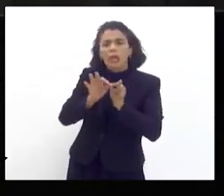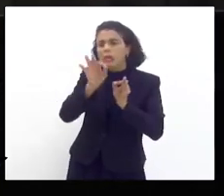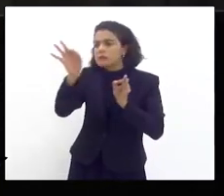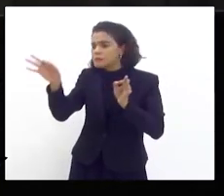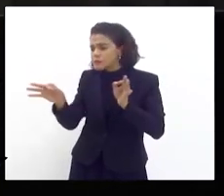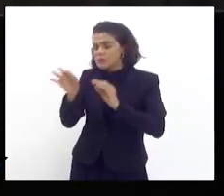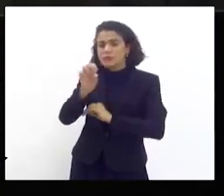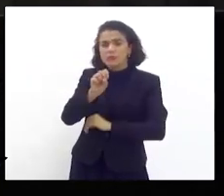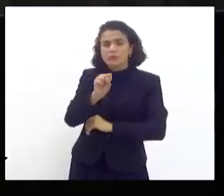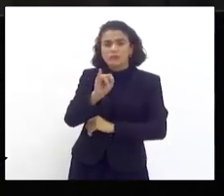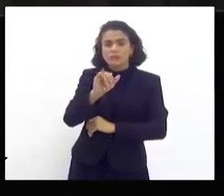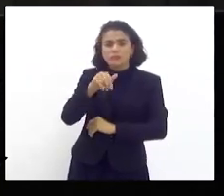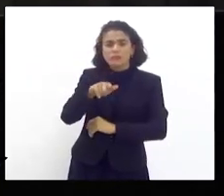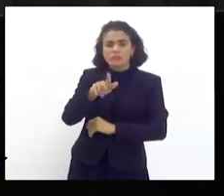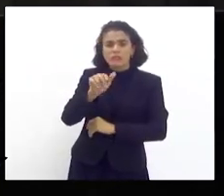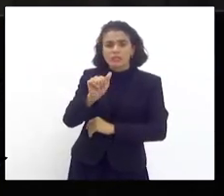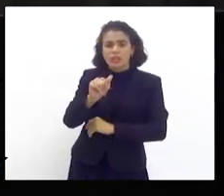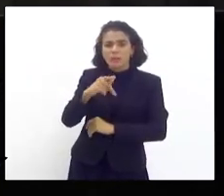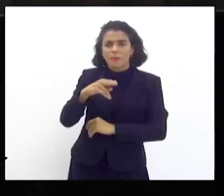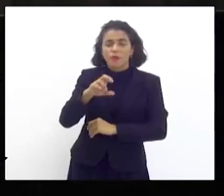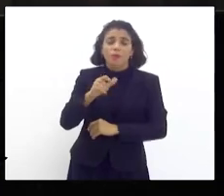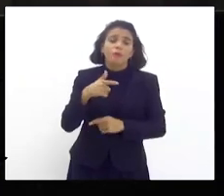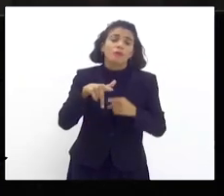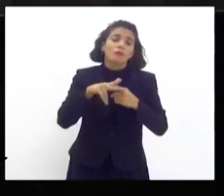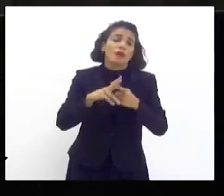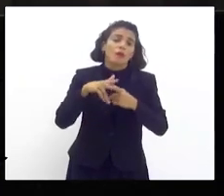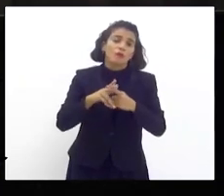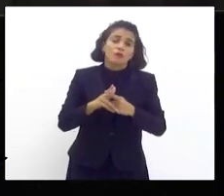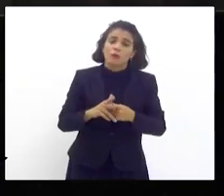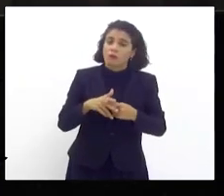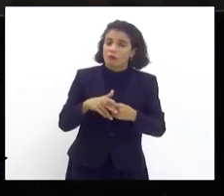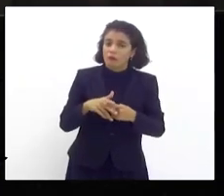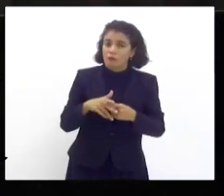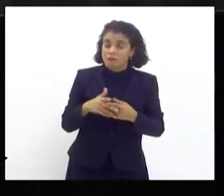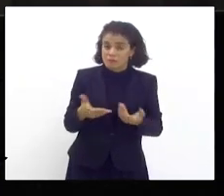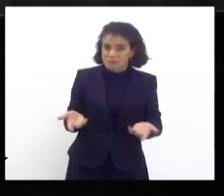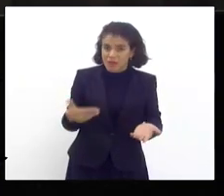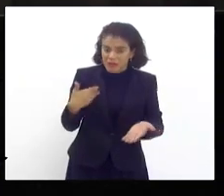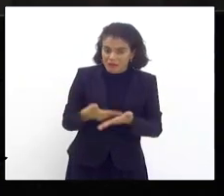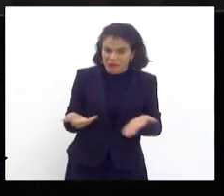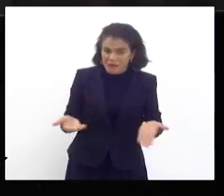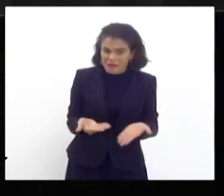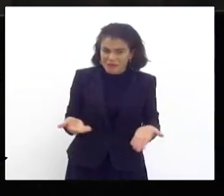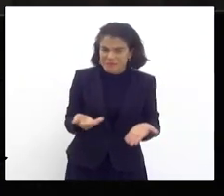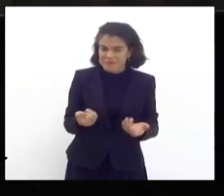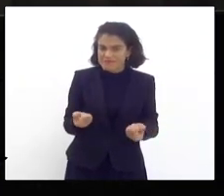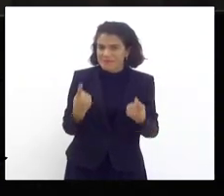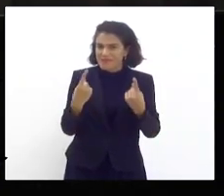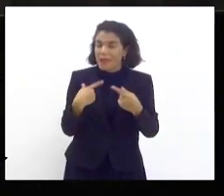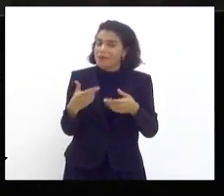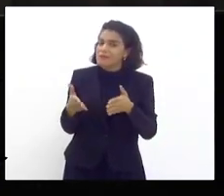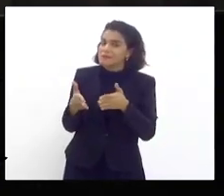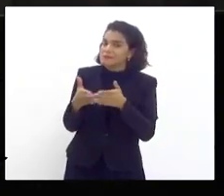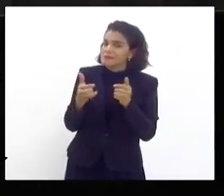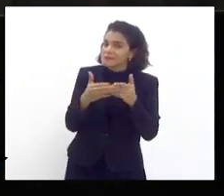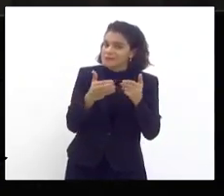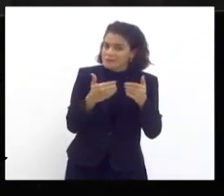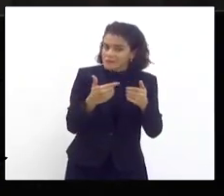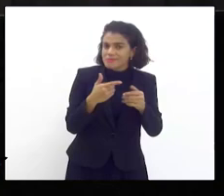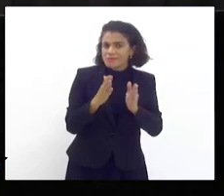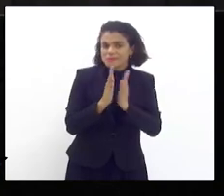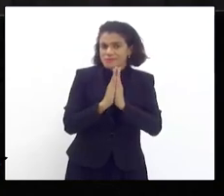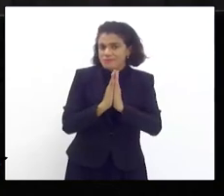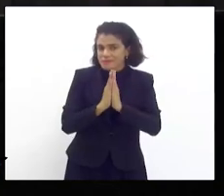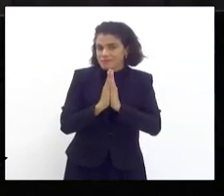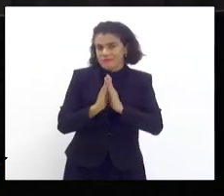Singapura, porque ainda estão fazendo conserto de outras partes de avarias do navio. Eu solicitei que fosse encaminhado